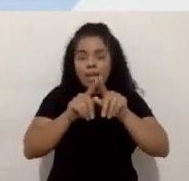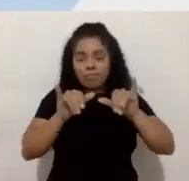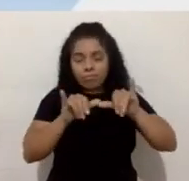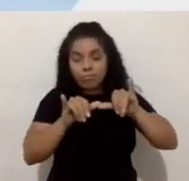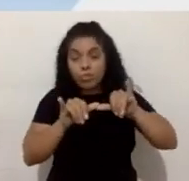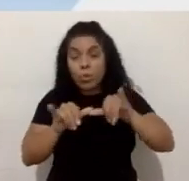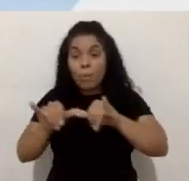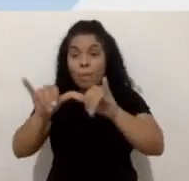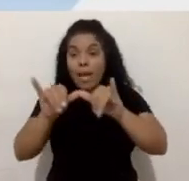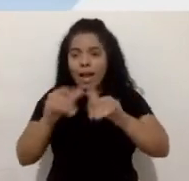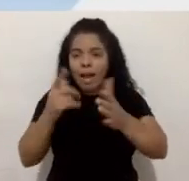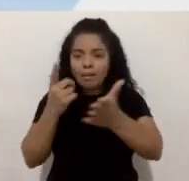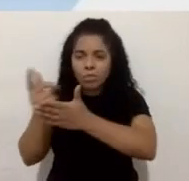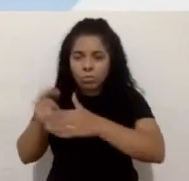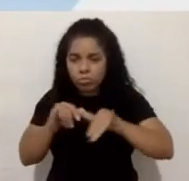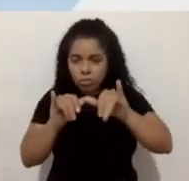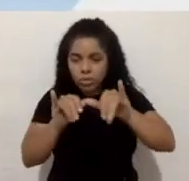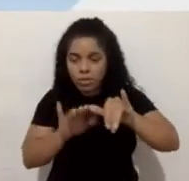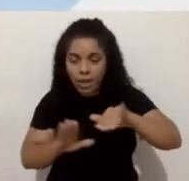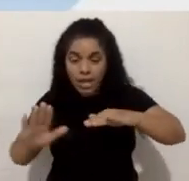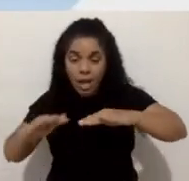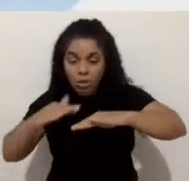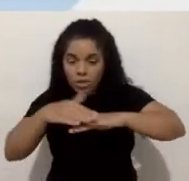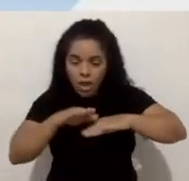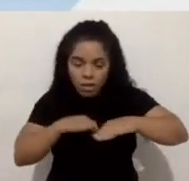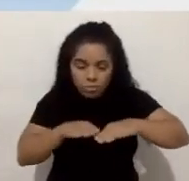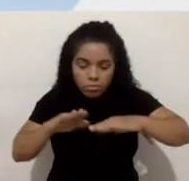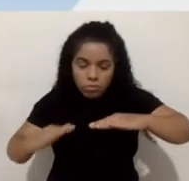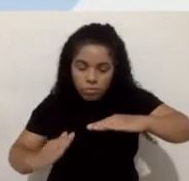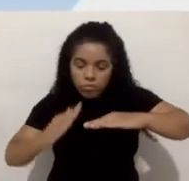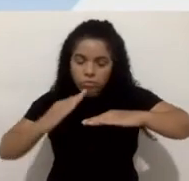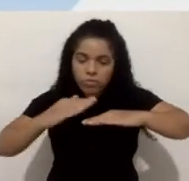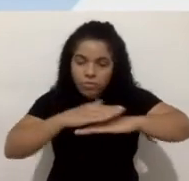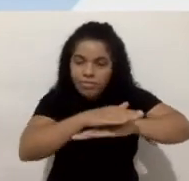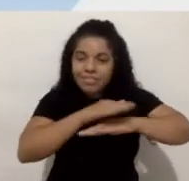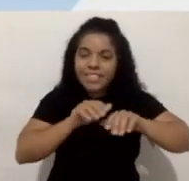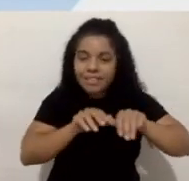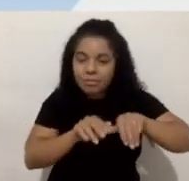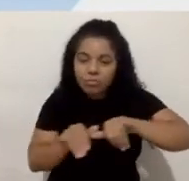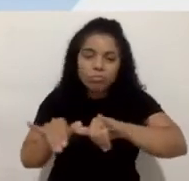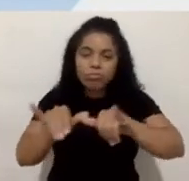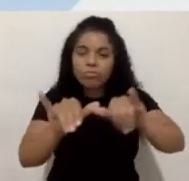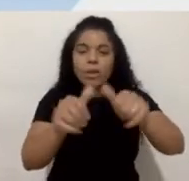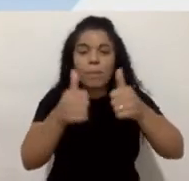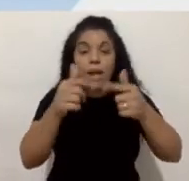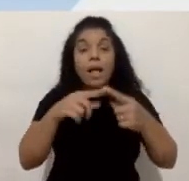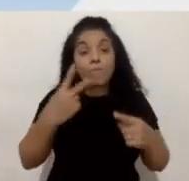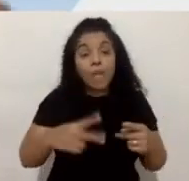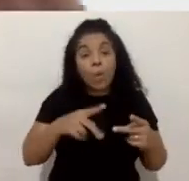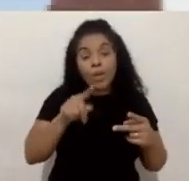melhor para a gente trafegar. E um depara do universo digital, né, é que quando a gente